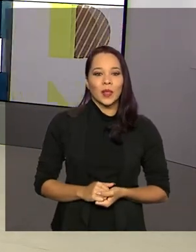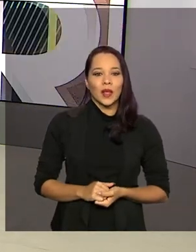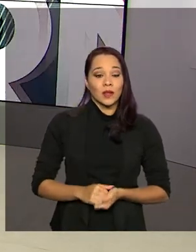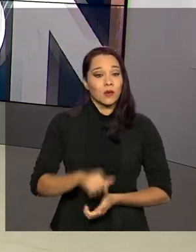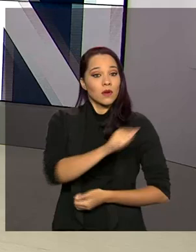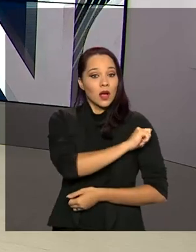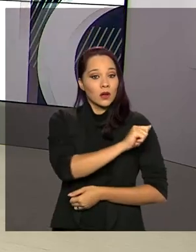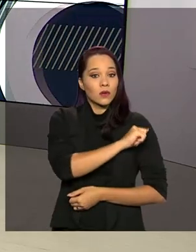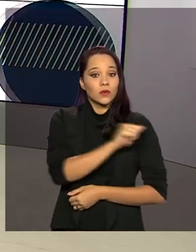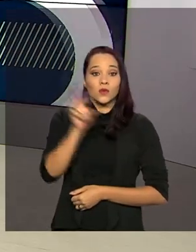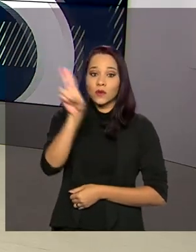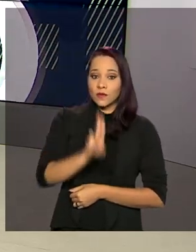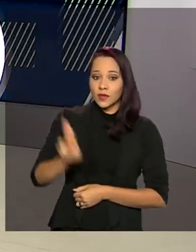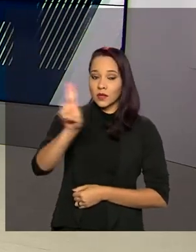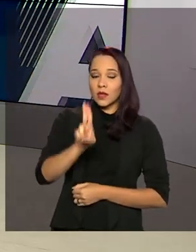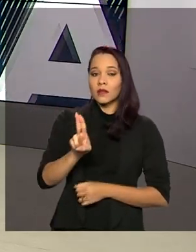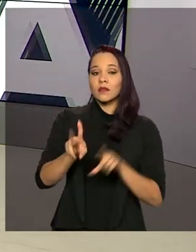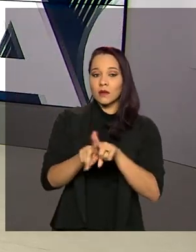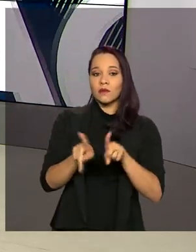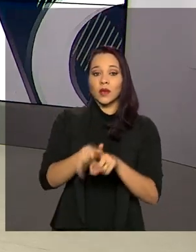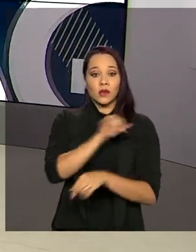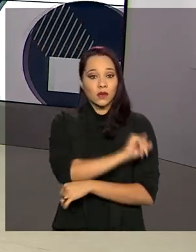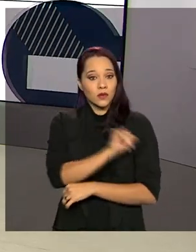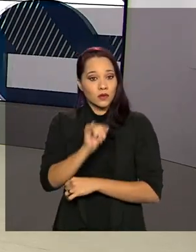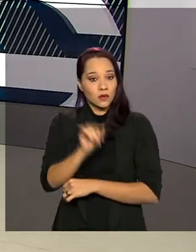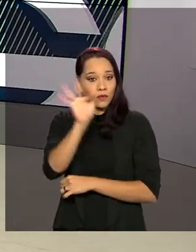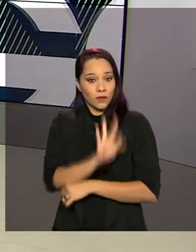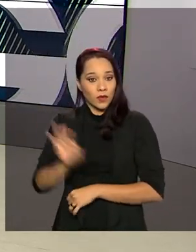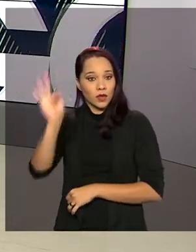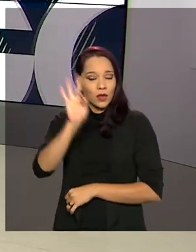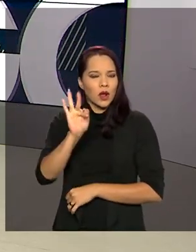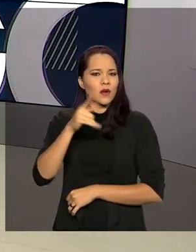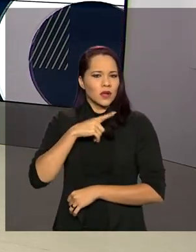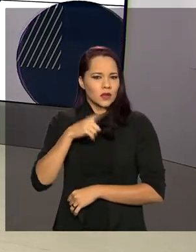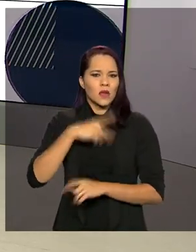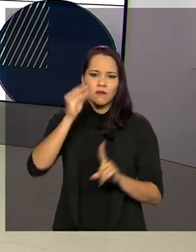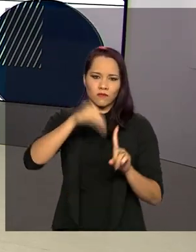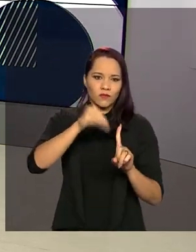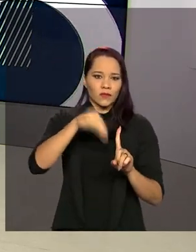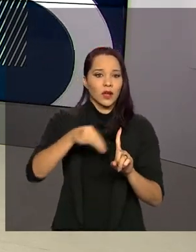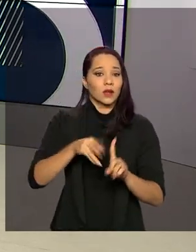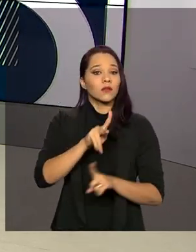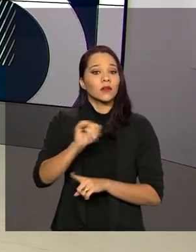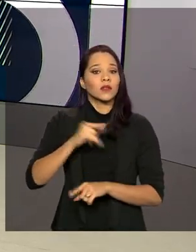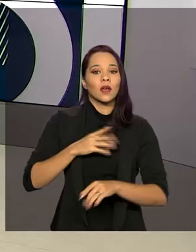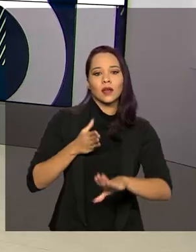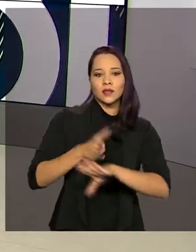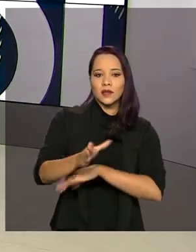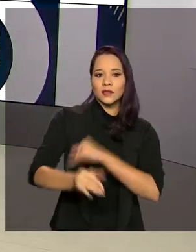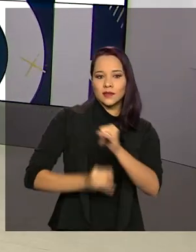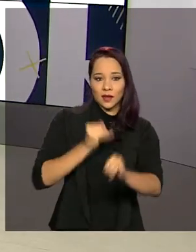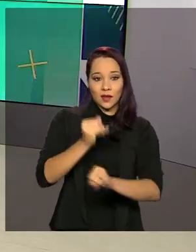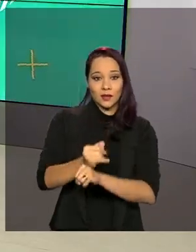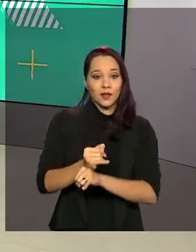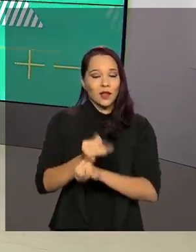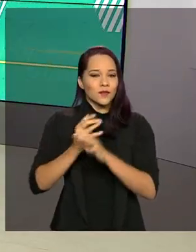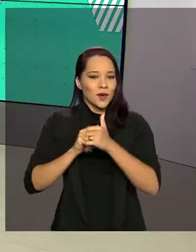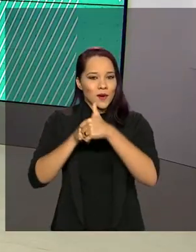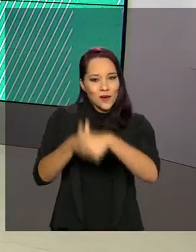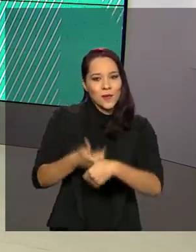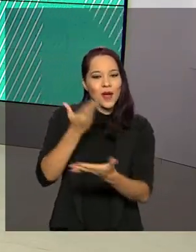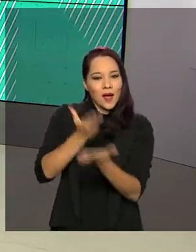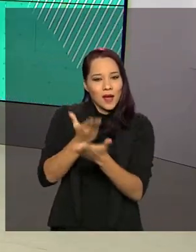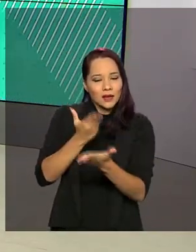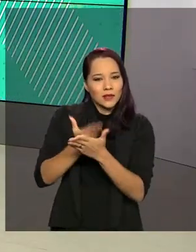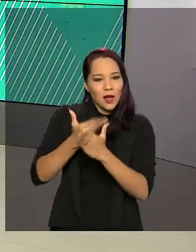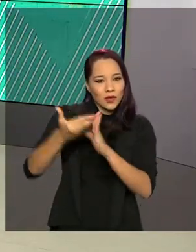Alunos de universidades e de institutos federais em situação de vulnerabilidade vão ter acesso à internet para acompanhar as